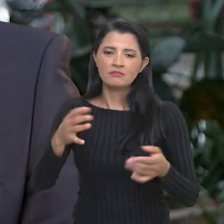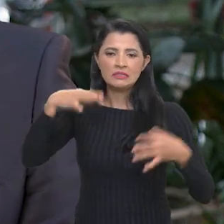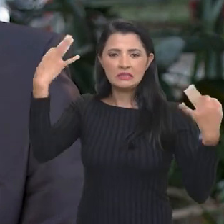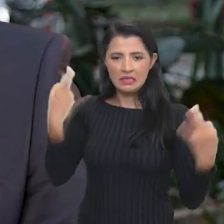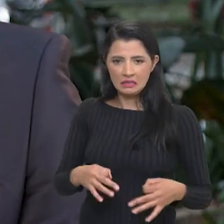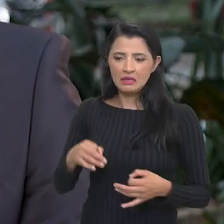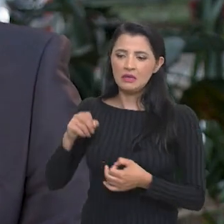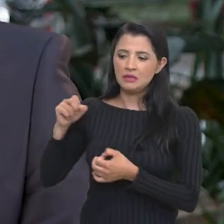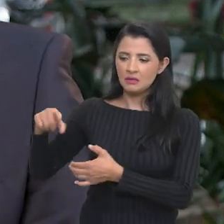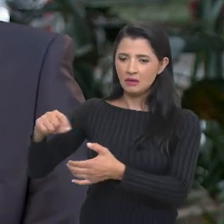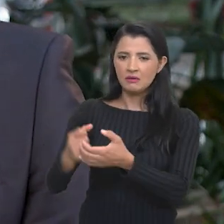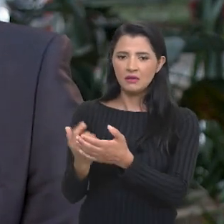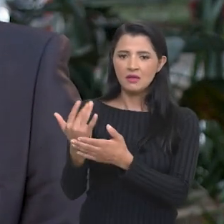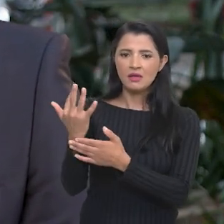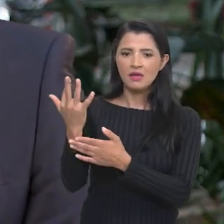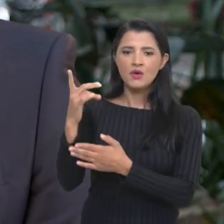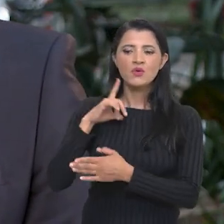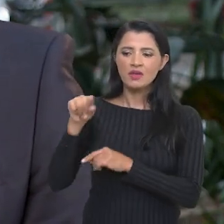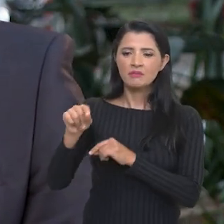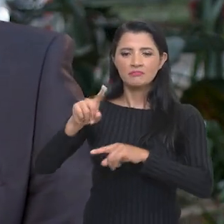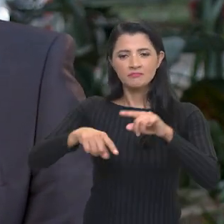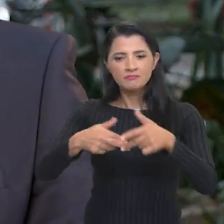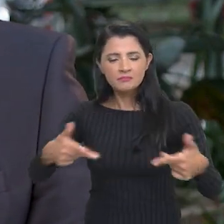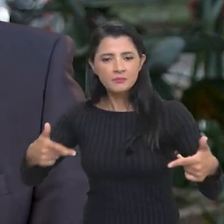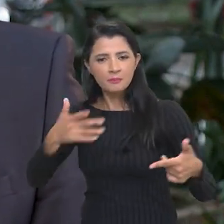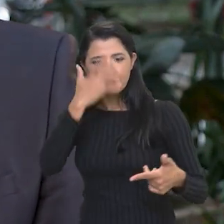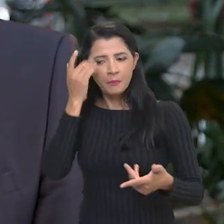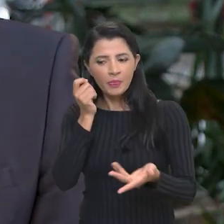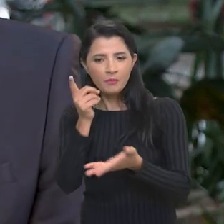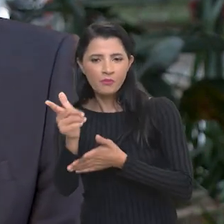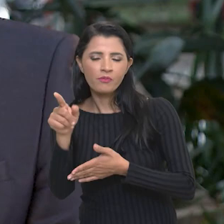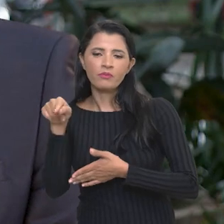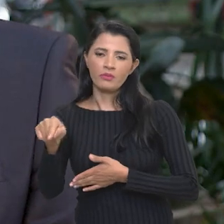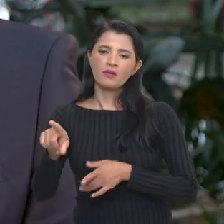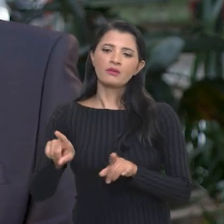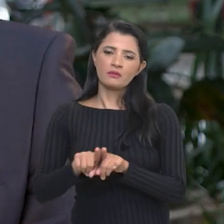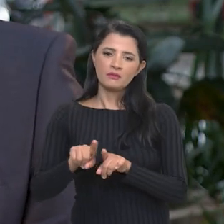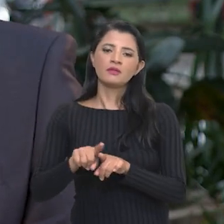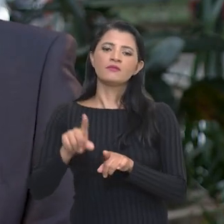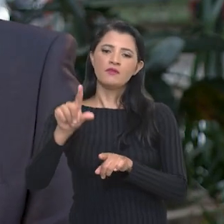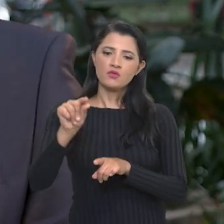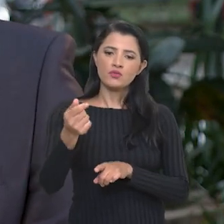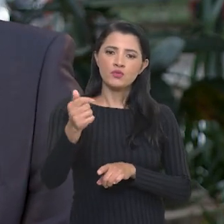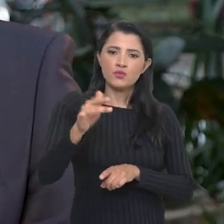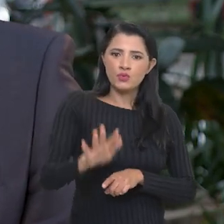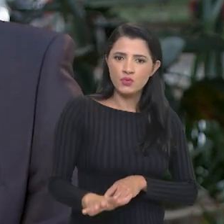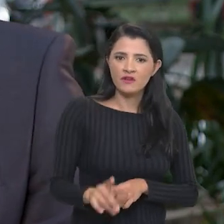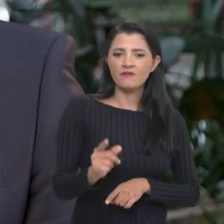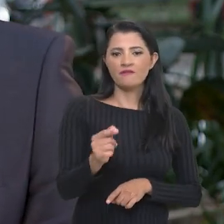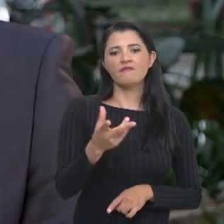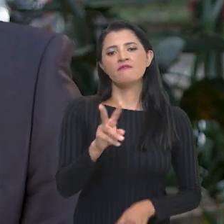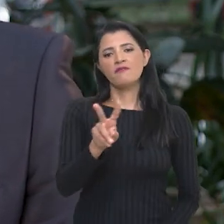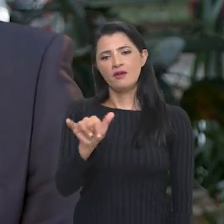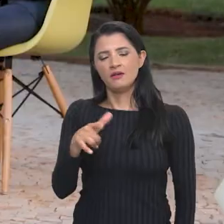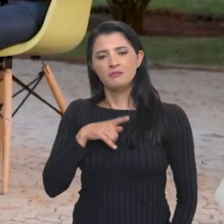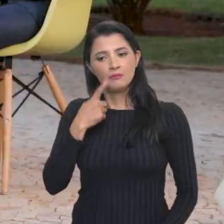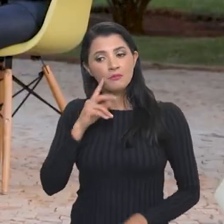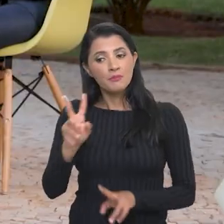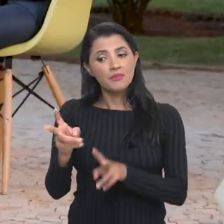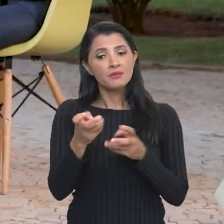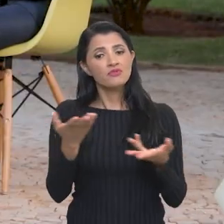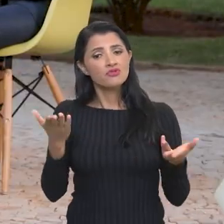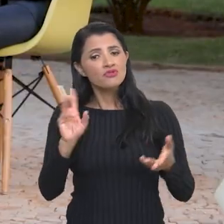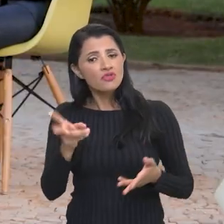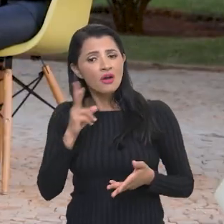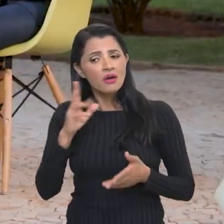certeza de que a produção, aliás, o produto que o consumidor compra, ele vai baixar de preço, como já nós estamos